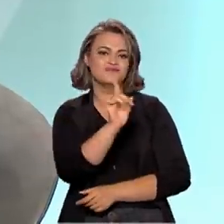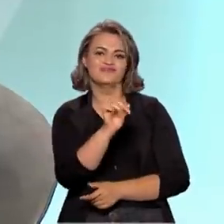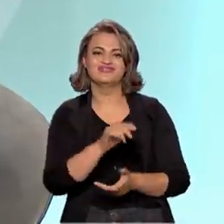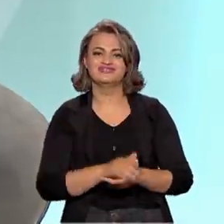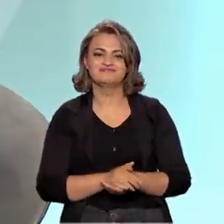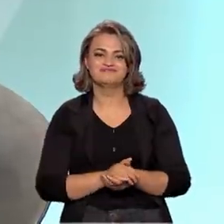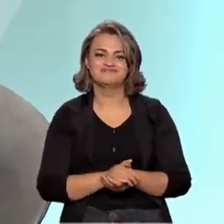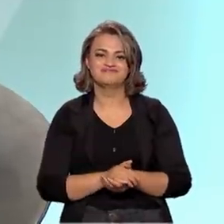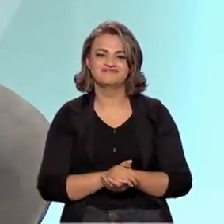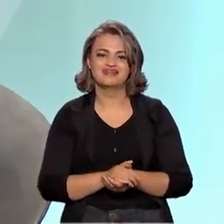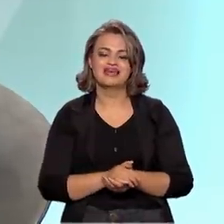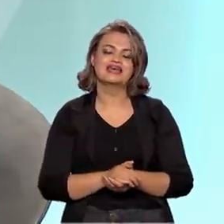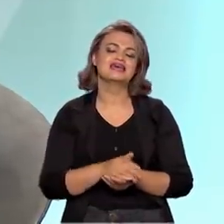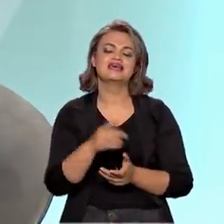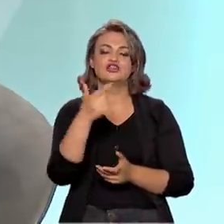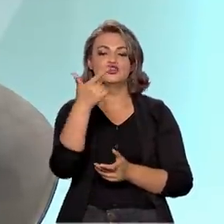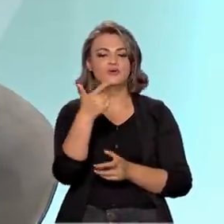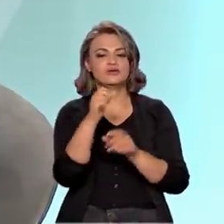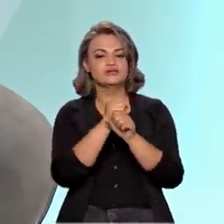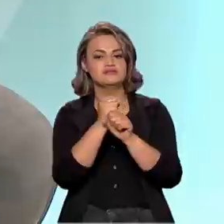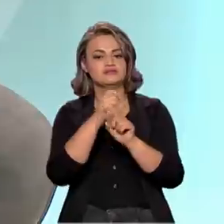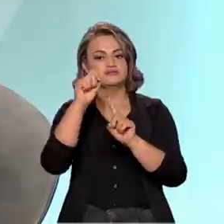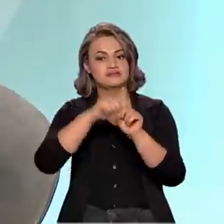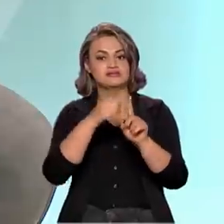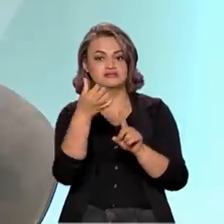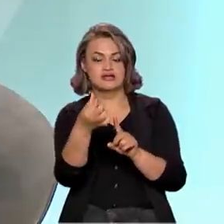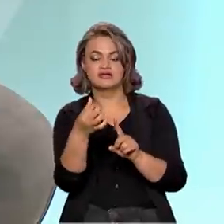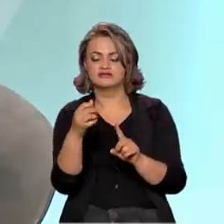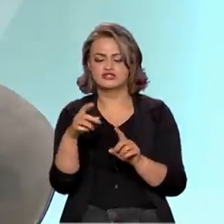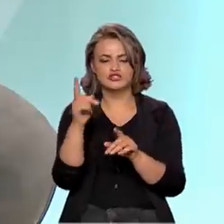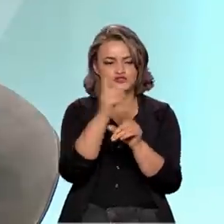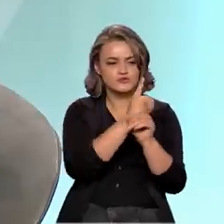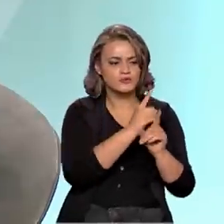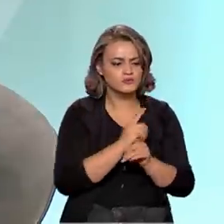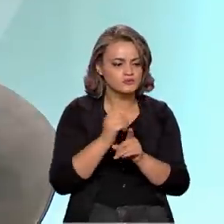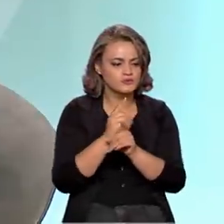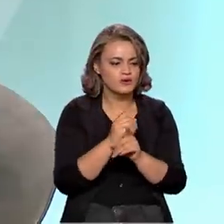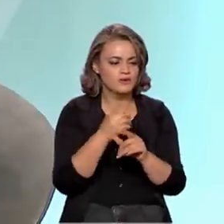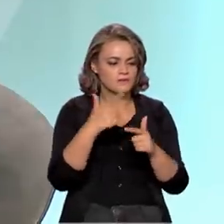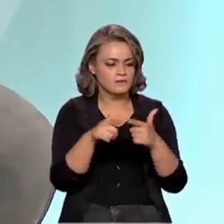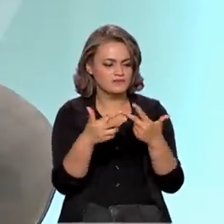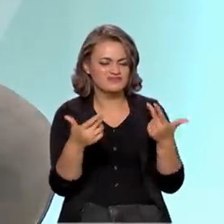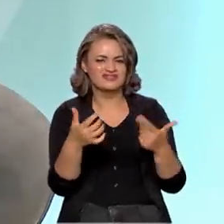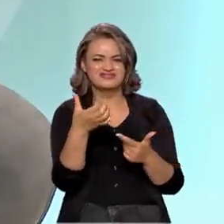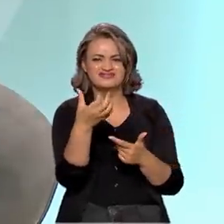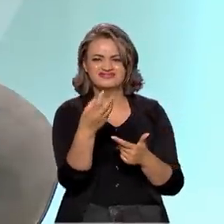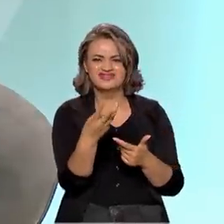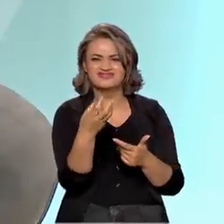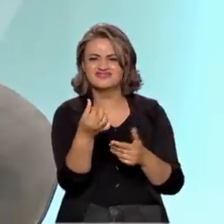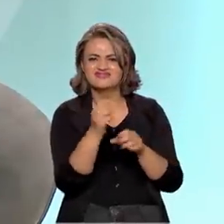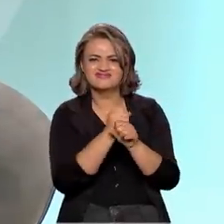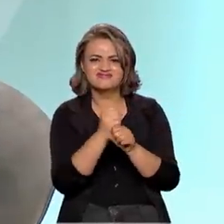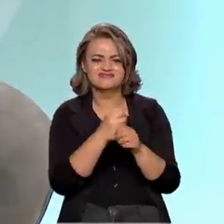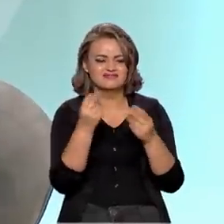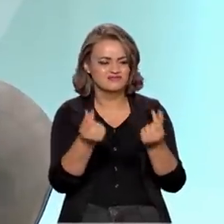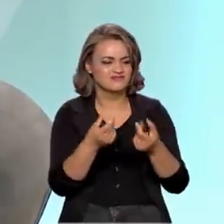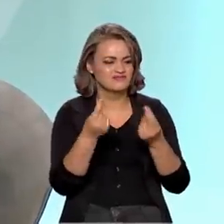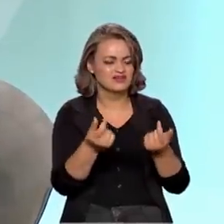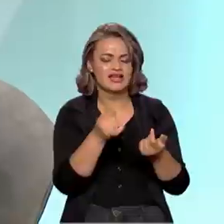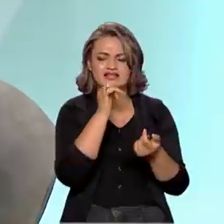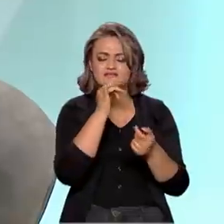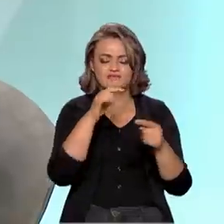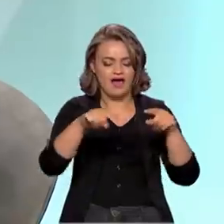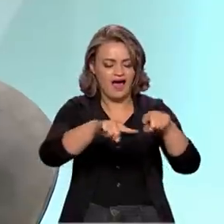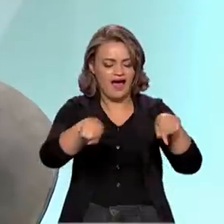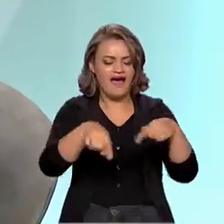Agora não. Então, em dois anos e meio, por exemplo, nós resolvemos problemas de 36 anos como a titulação de terras dos quilombolas. O